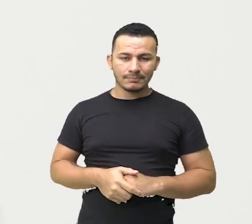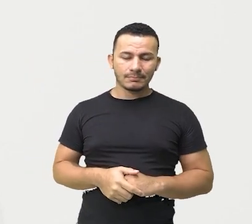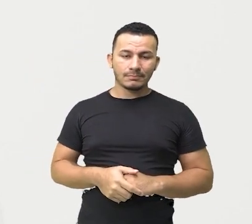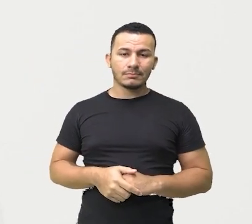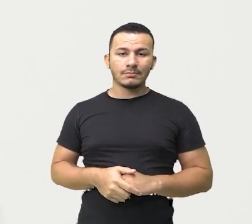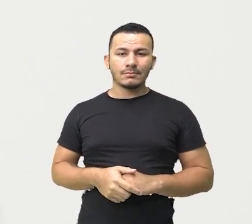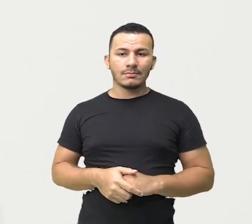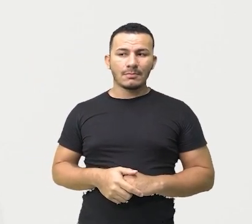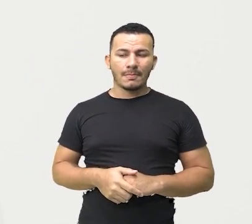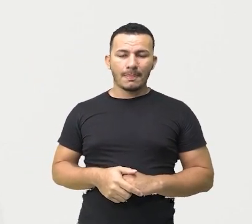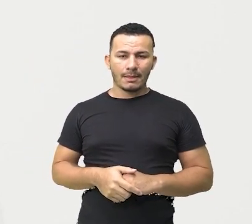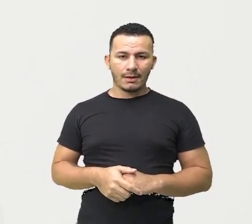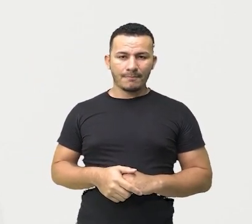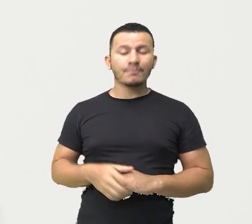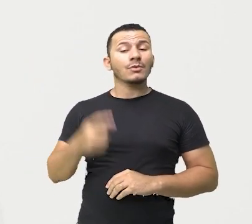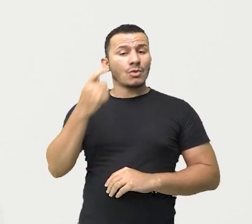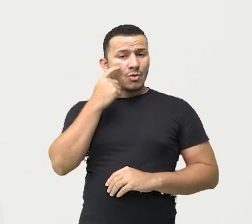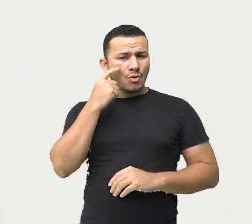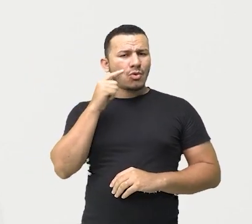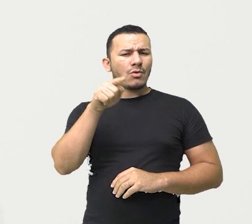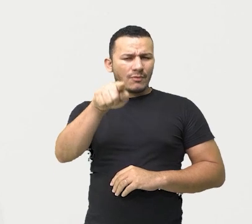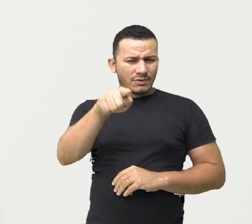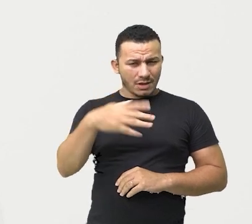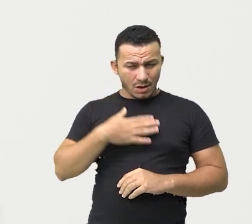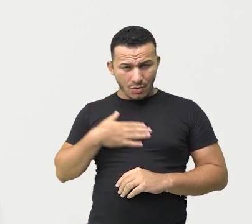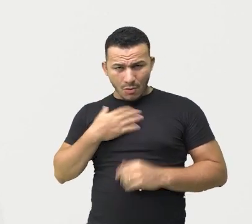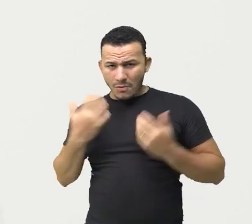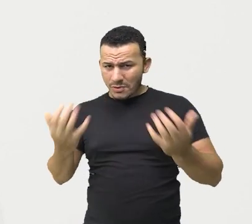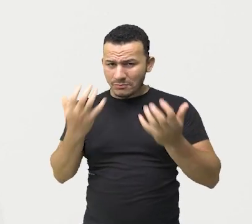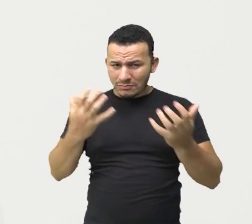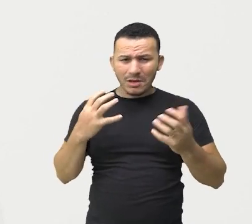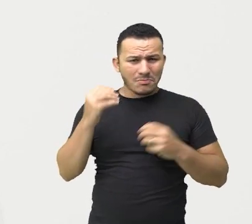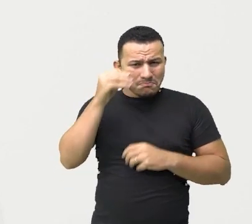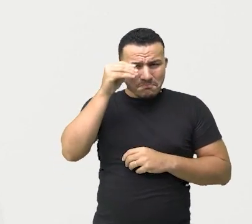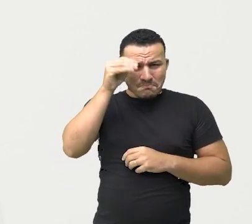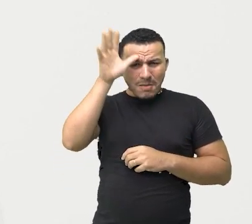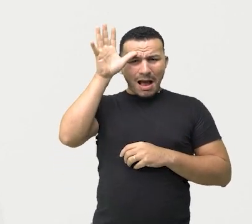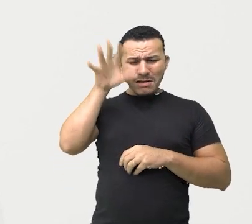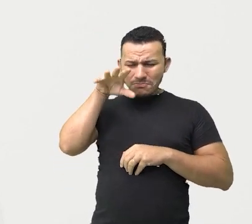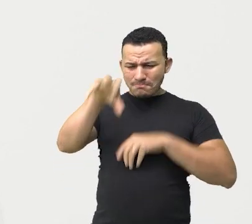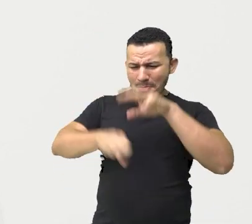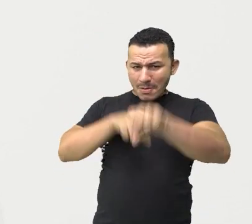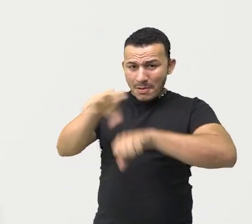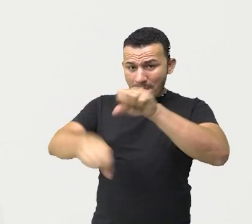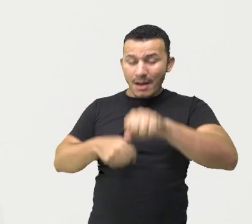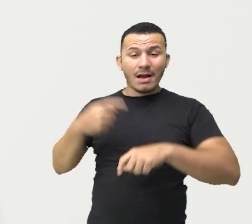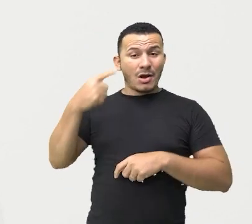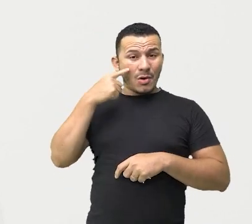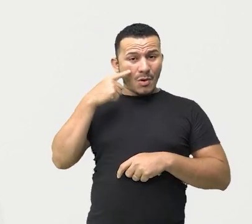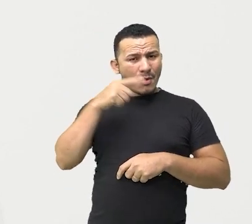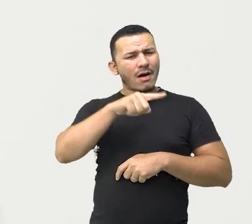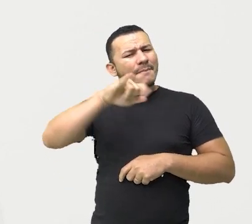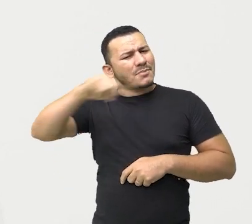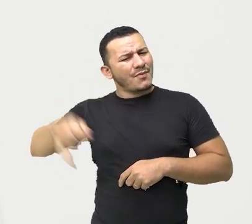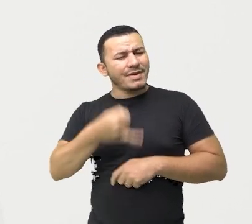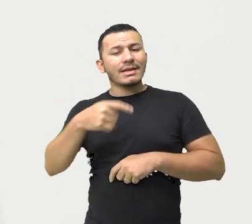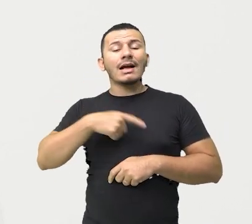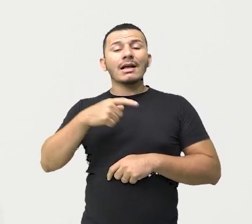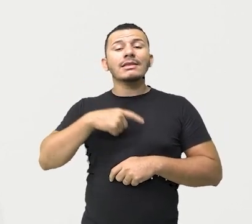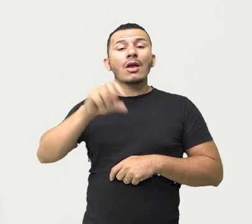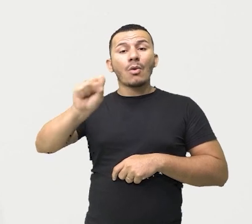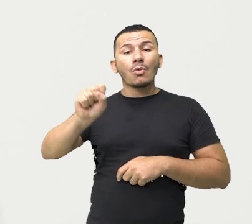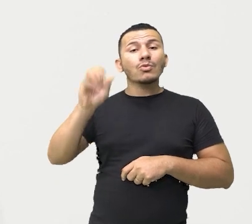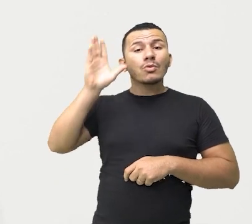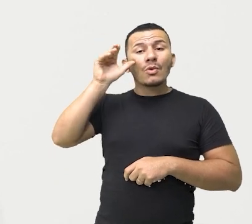Se você, como a gente, gosta de obter muito conhecimento, leia as oito curiosidades da história do